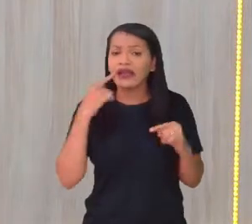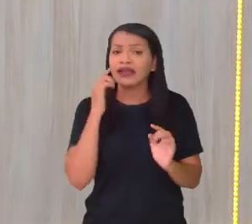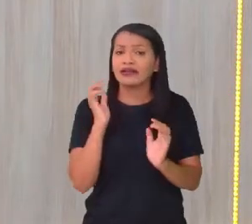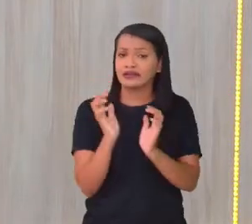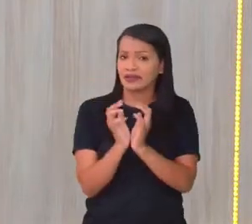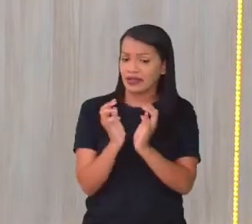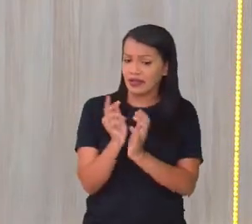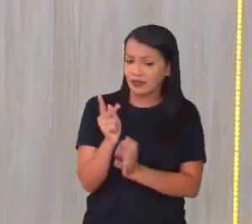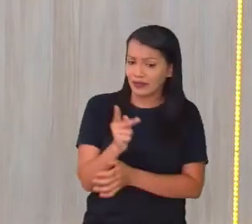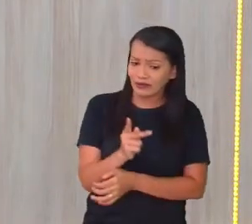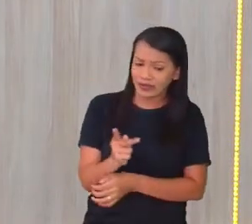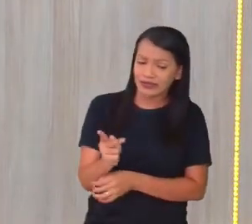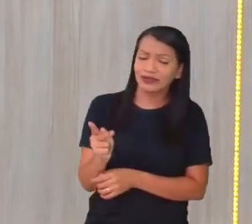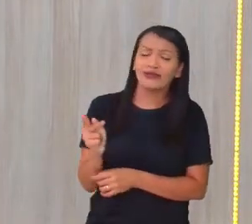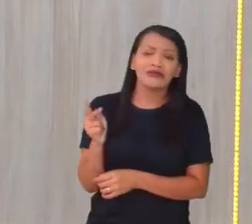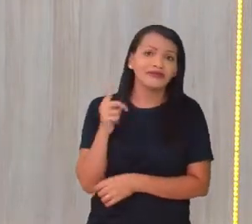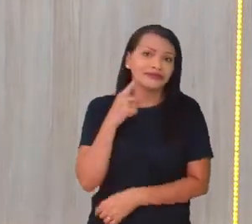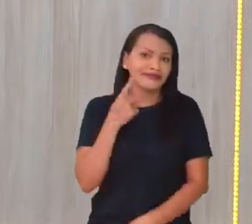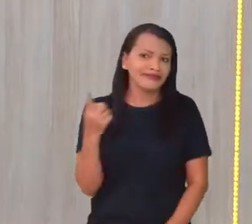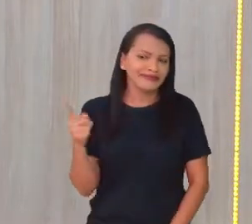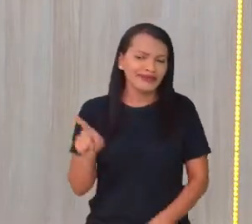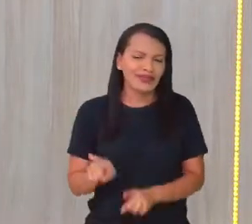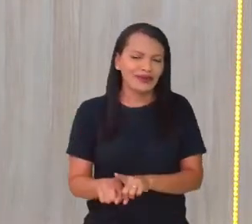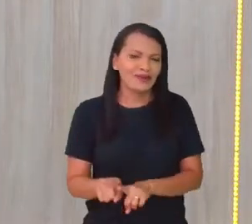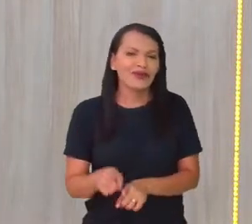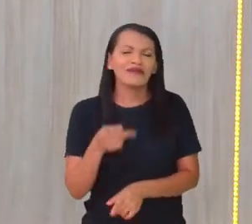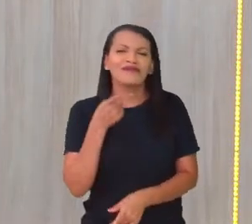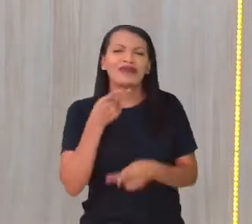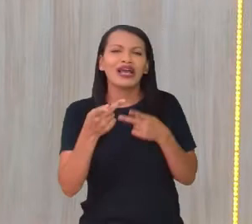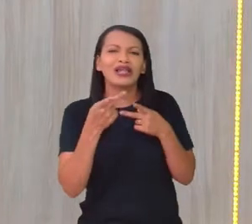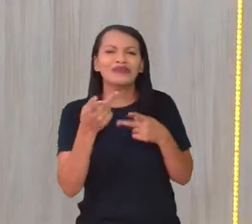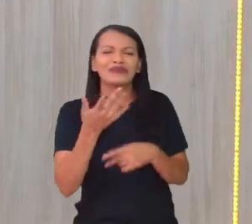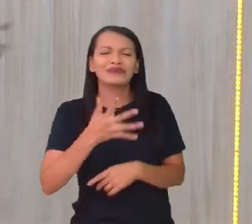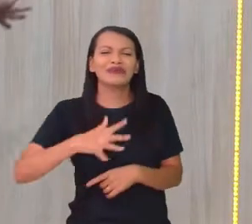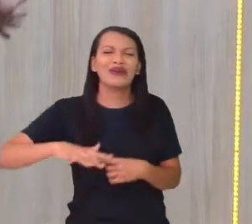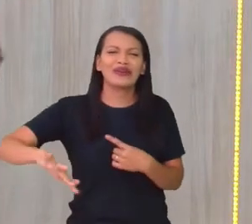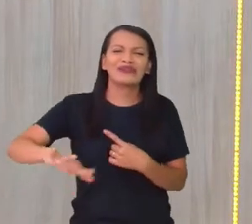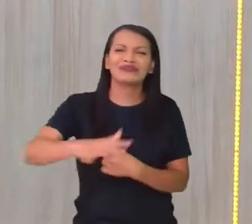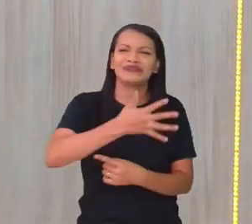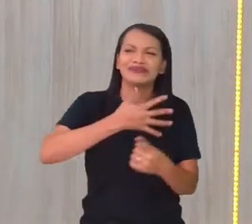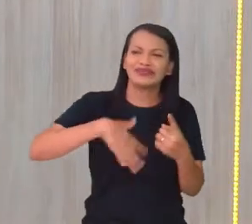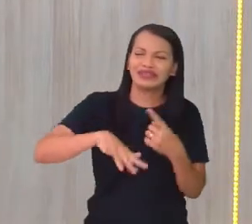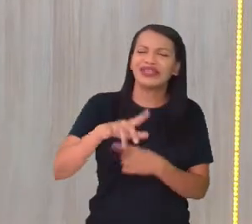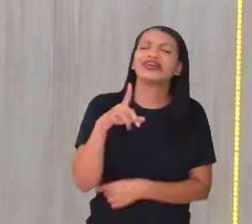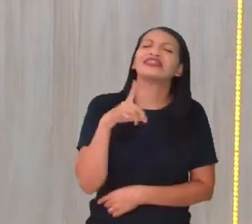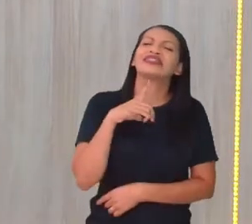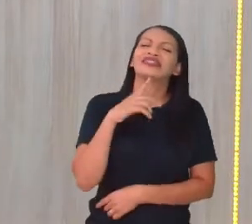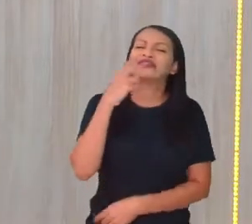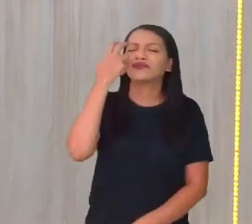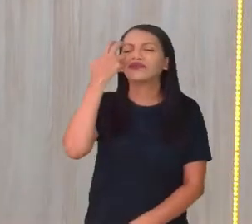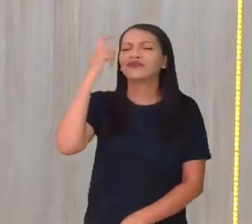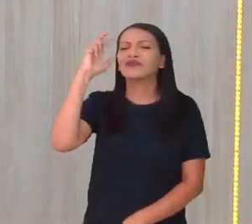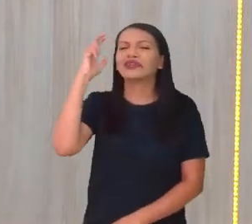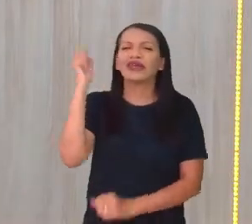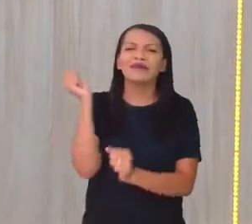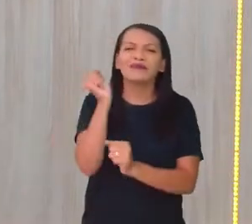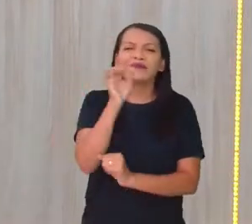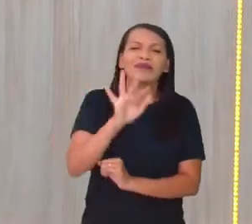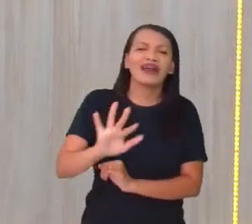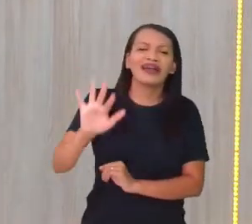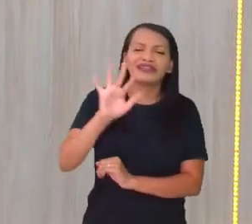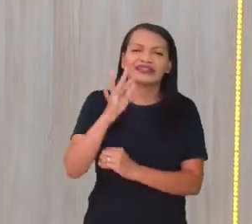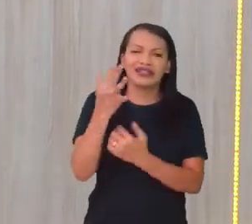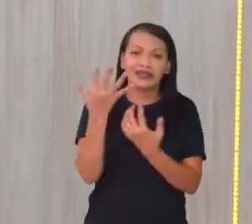E a professora Vanessa não seria diferente, ela falou um pouco desses ambientes que trazem essa carga cultural, essas paisagens